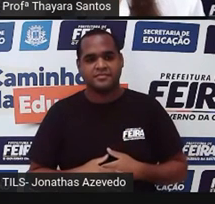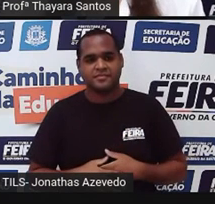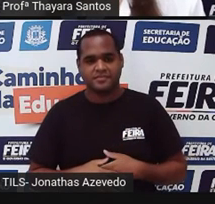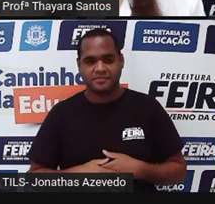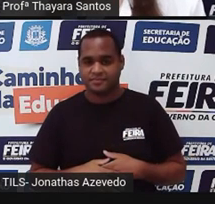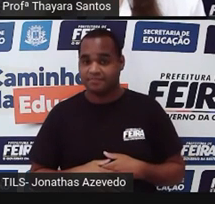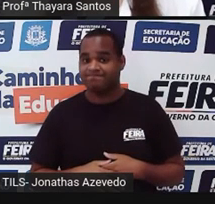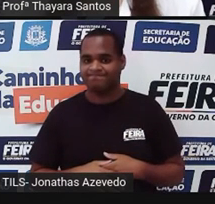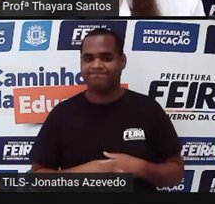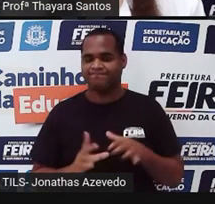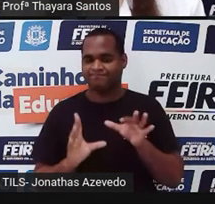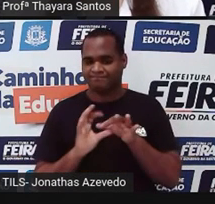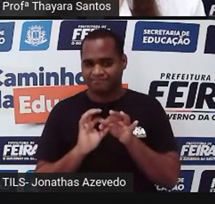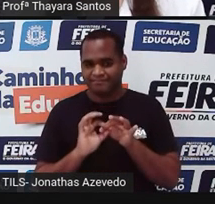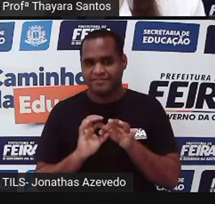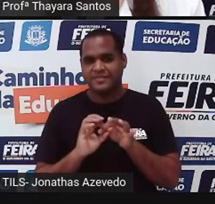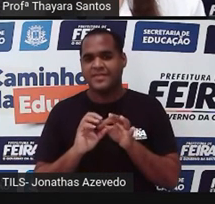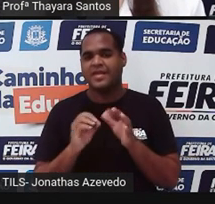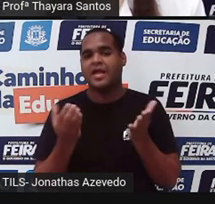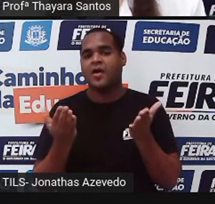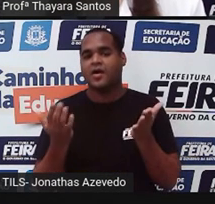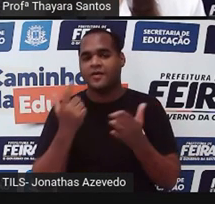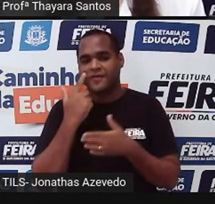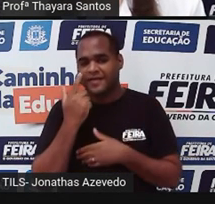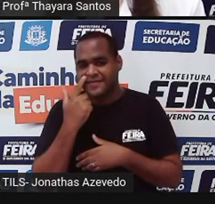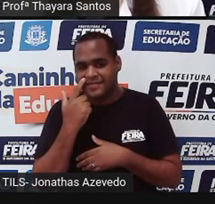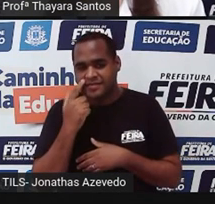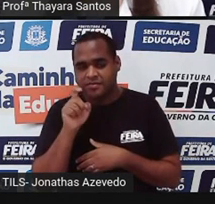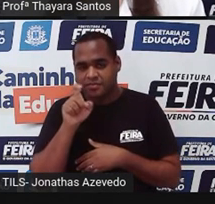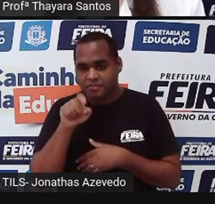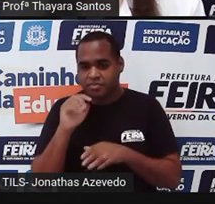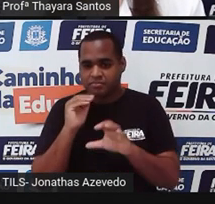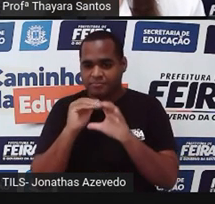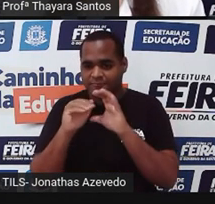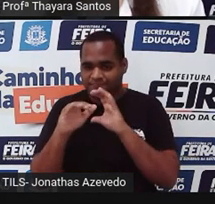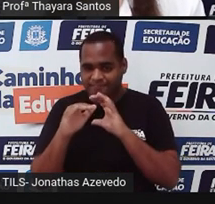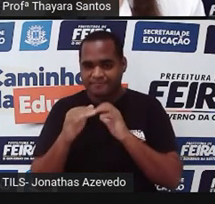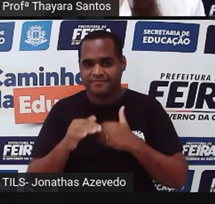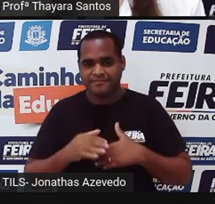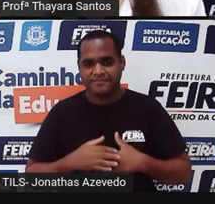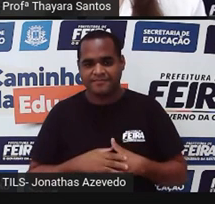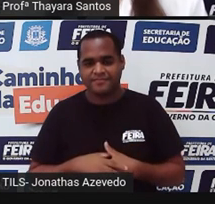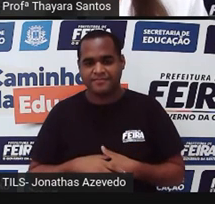Ó, coloquei. Agora é só fazer o quê? Clicar em enviar a resposta.